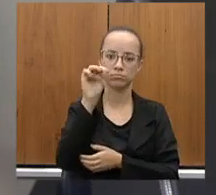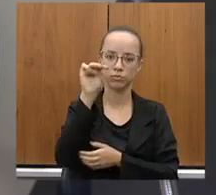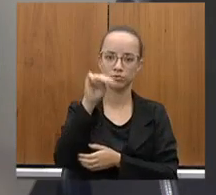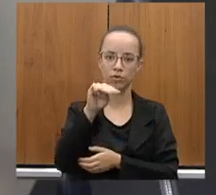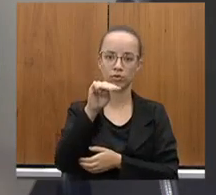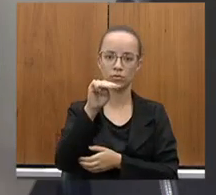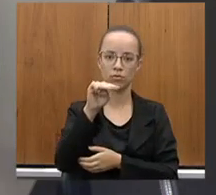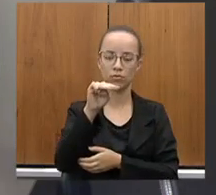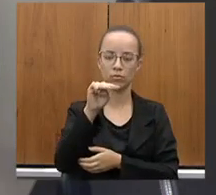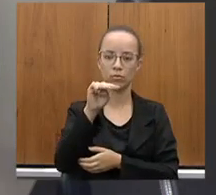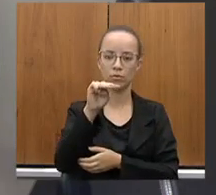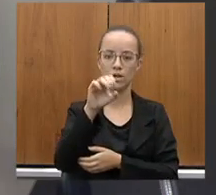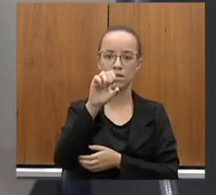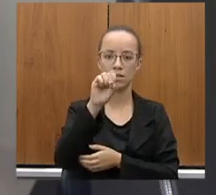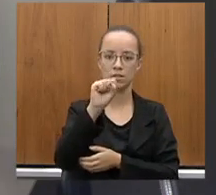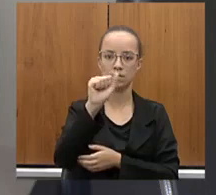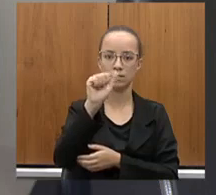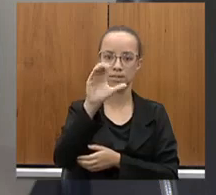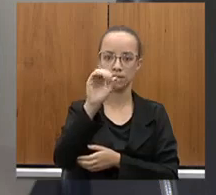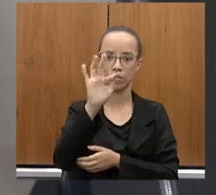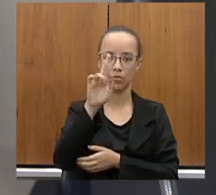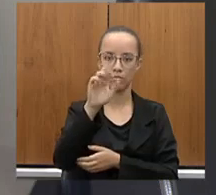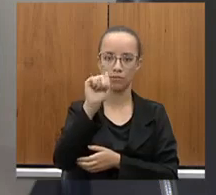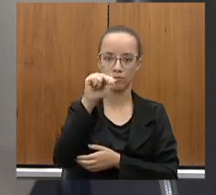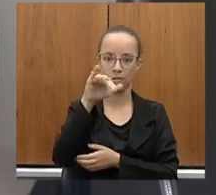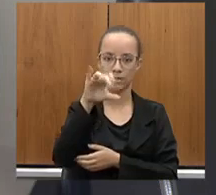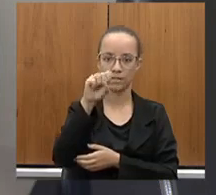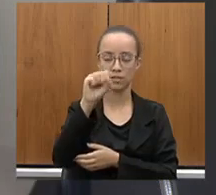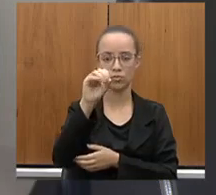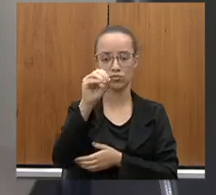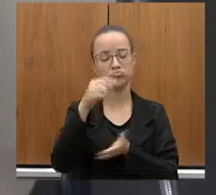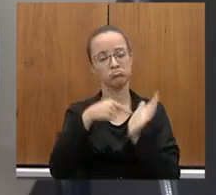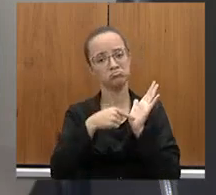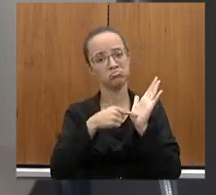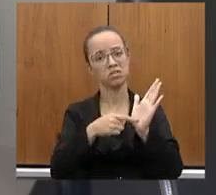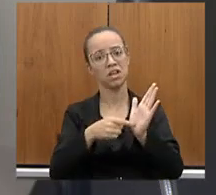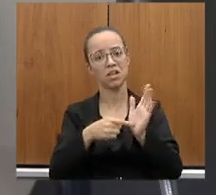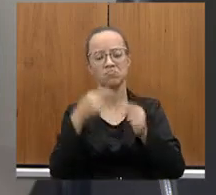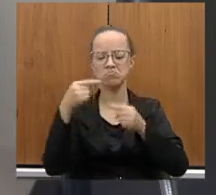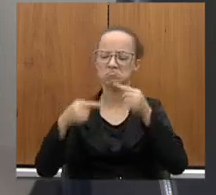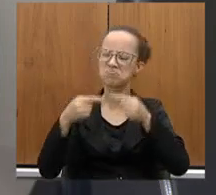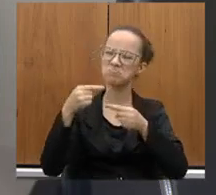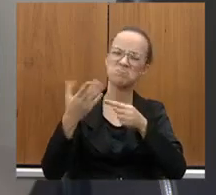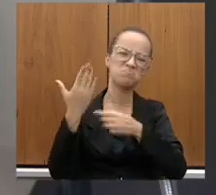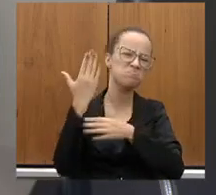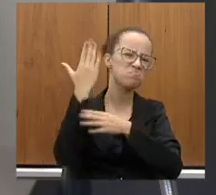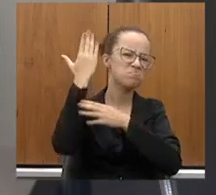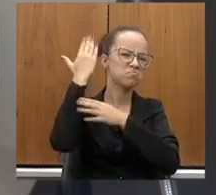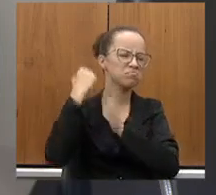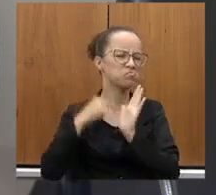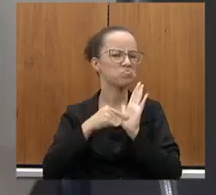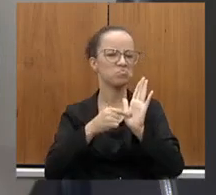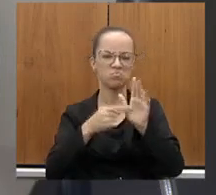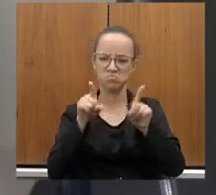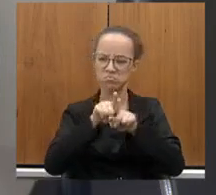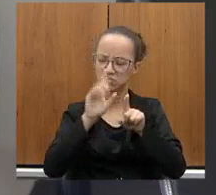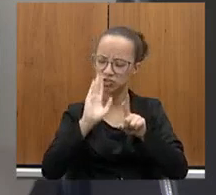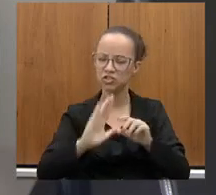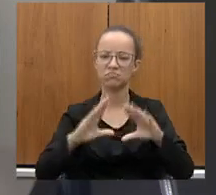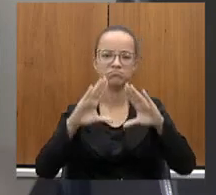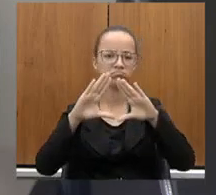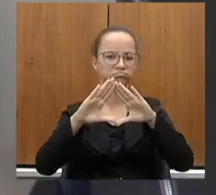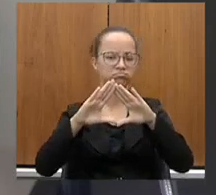Francisco. Esse estudo foi apresentado aqui em várias discussões de audiências públicas na Assembleia.